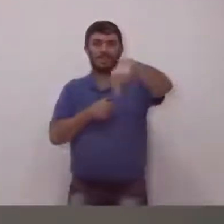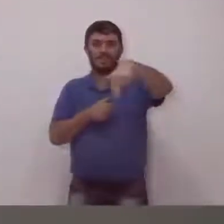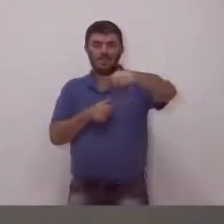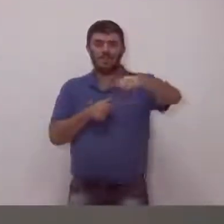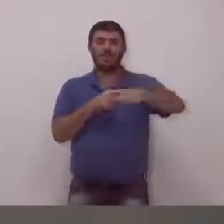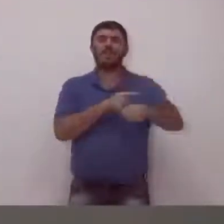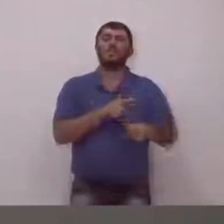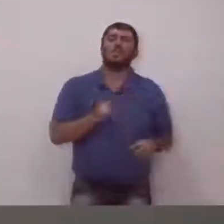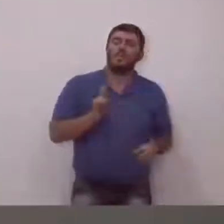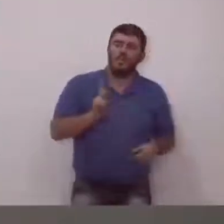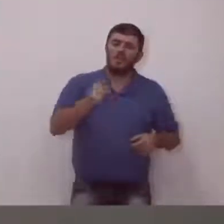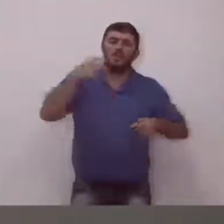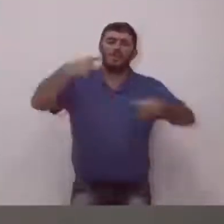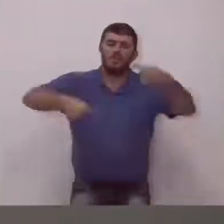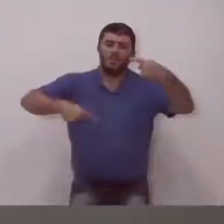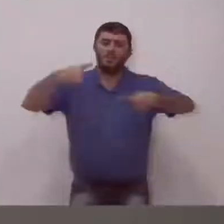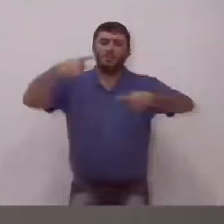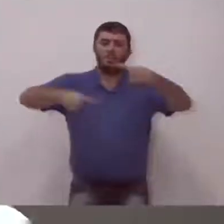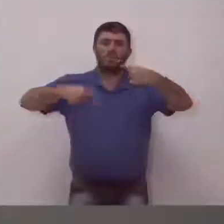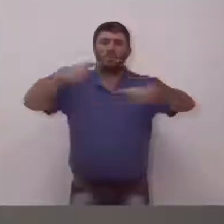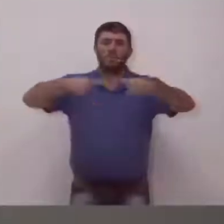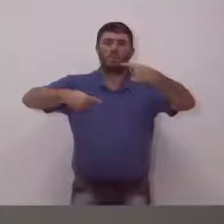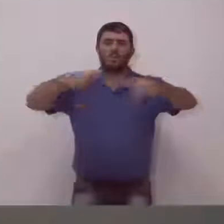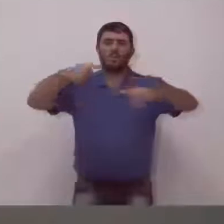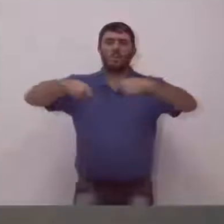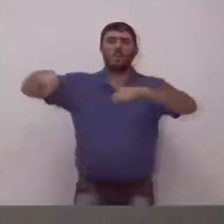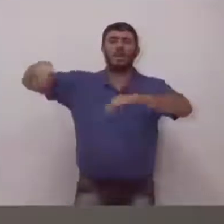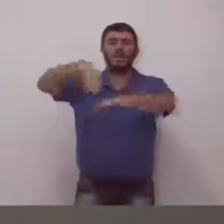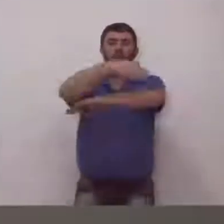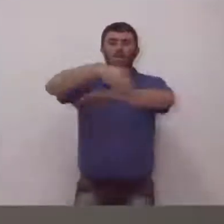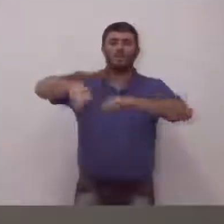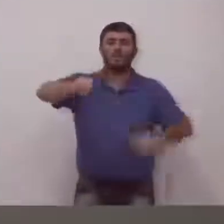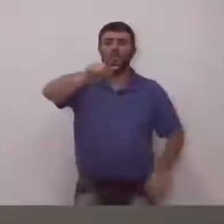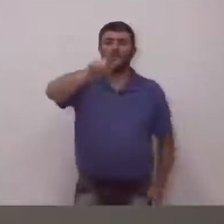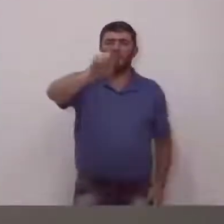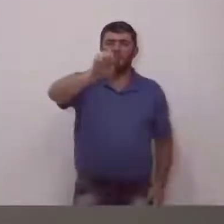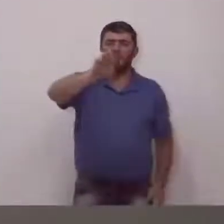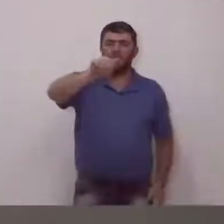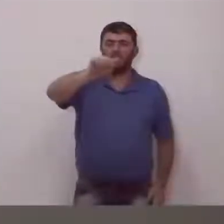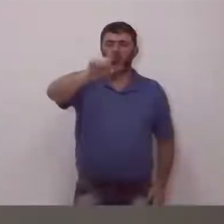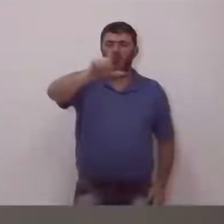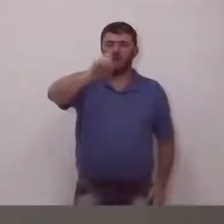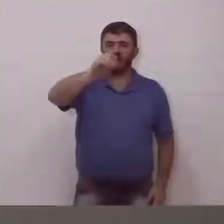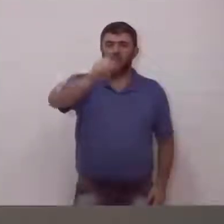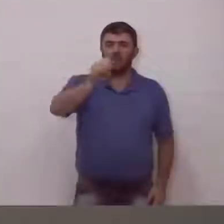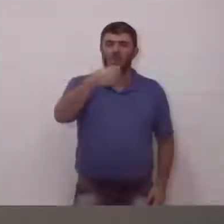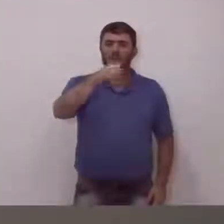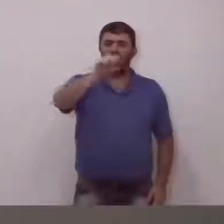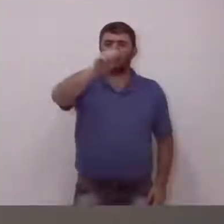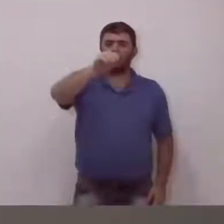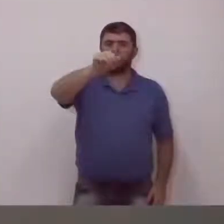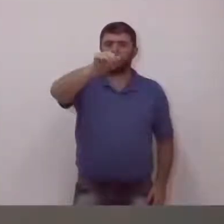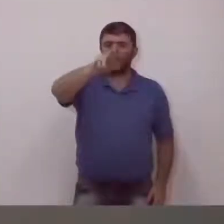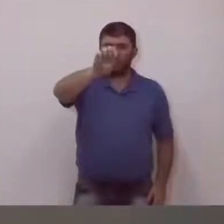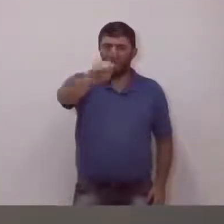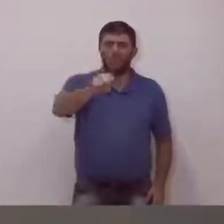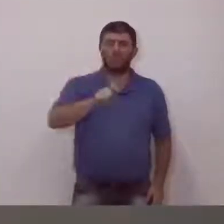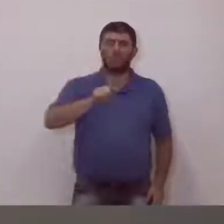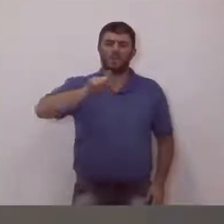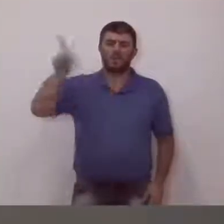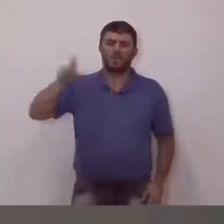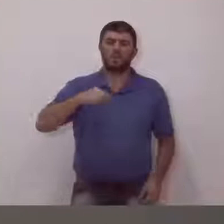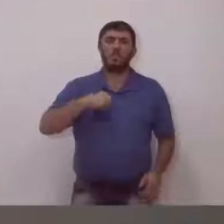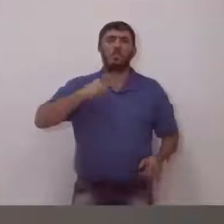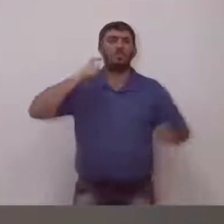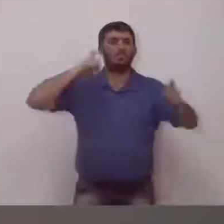discutindo em relação a Geraldo Soares. Há anos. Eu fiz uma reunião na Vida Nova 1,